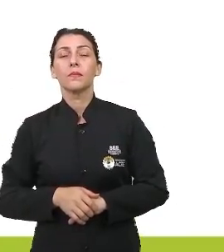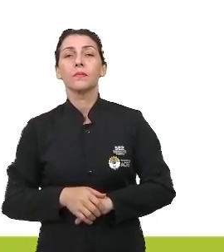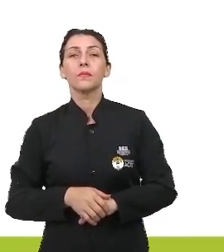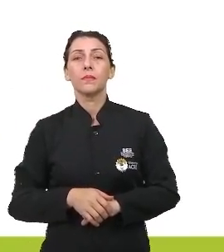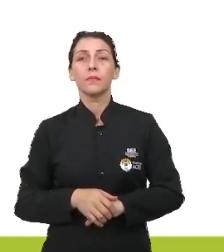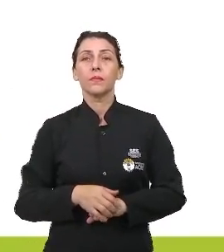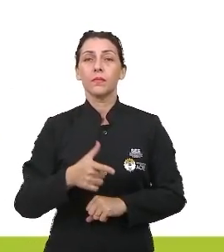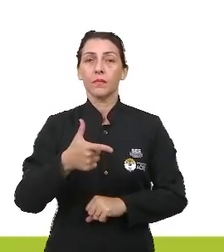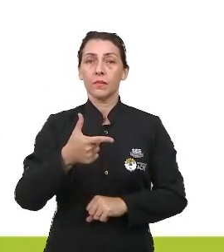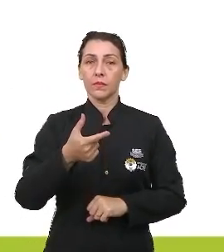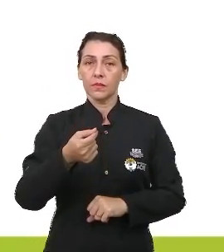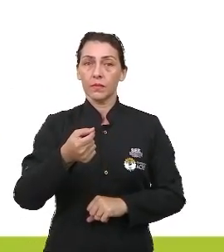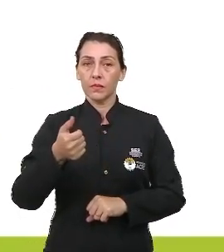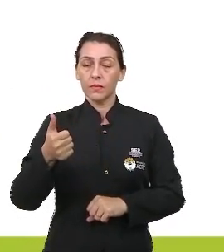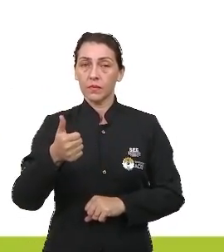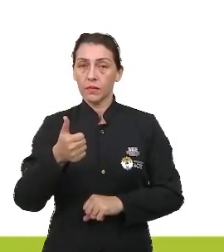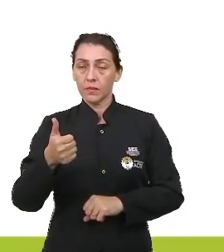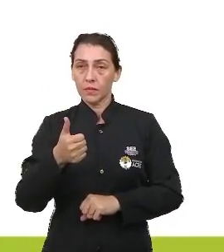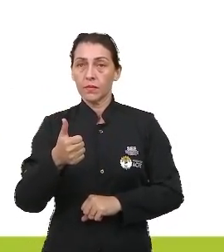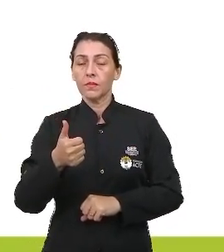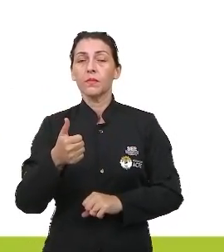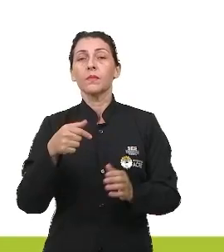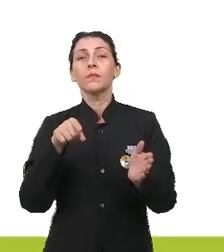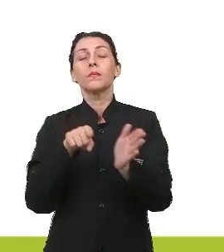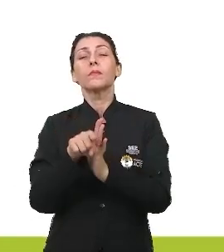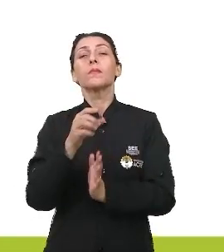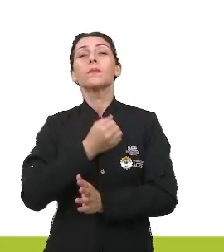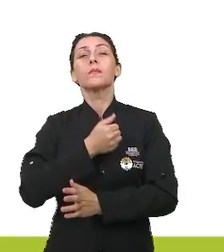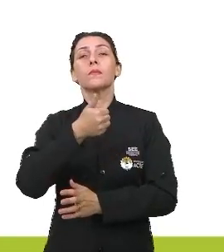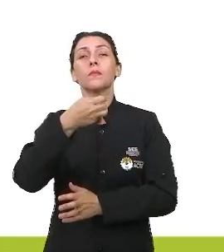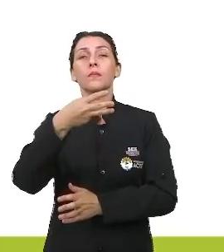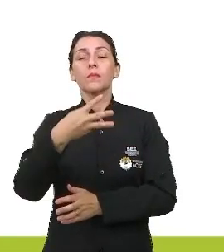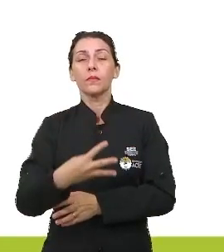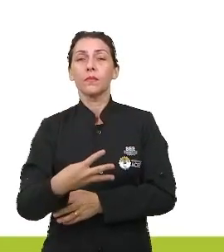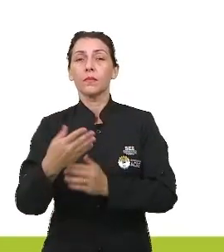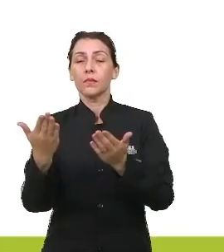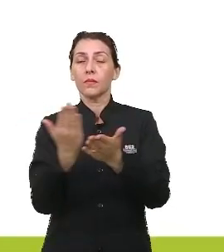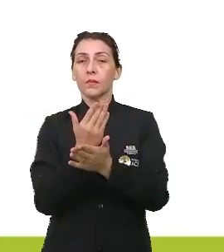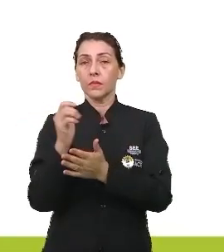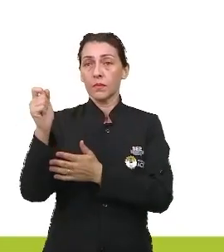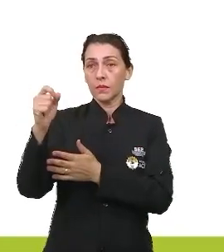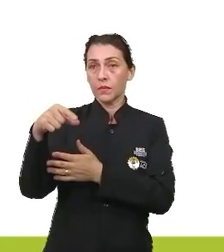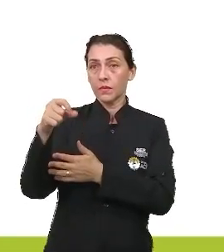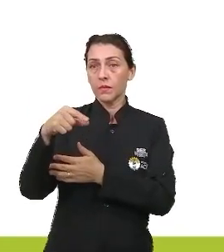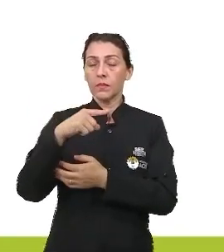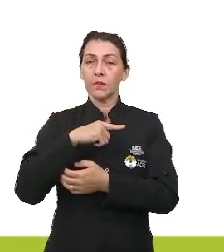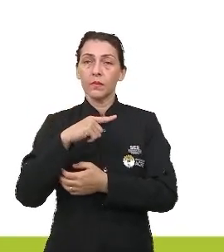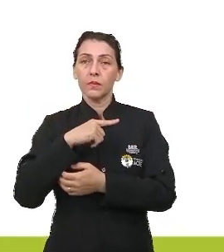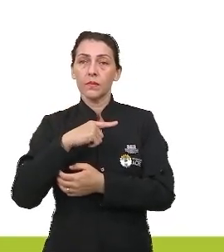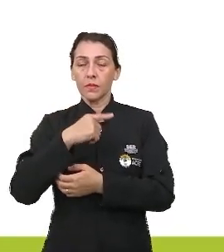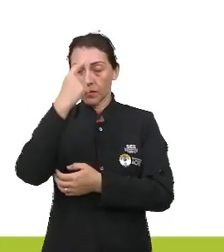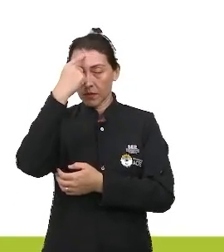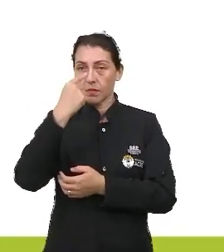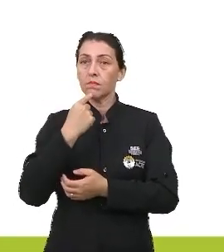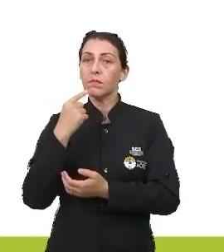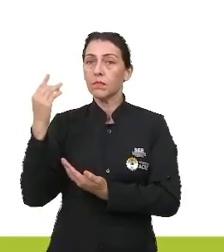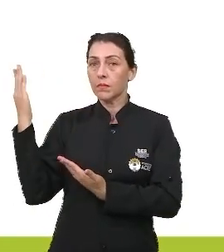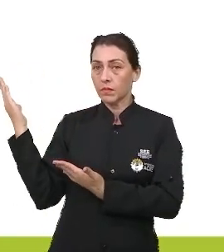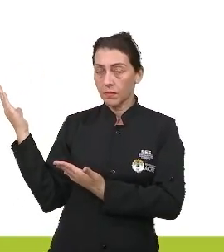Enem 2011, questão 134, da prova azul. Temos aí esta imagem,